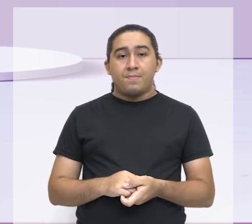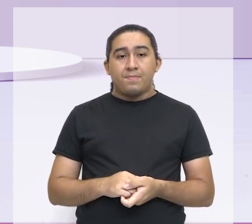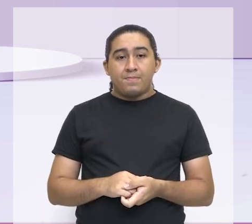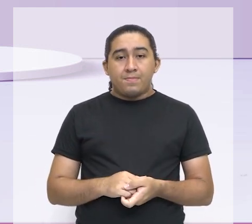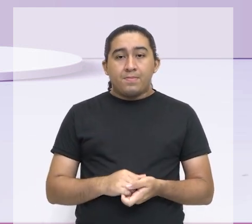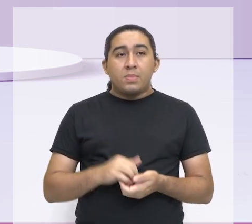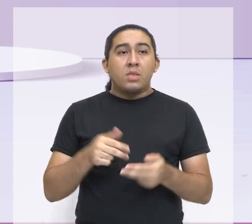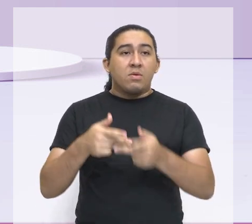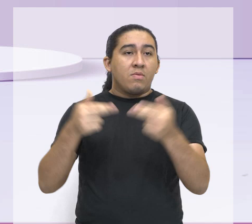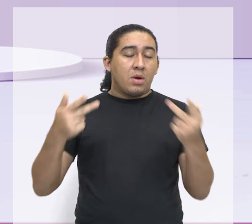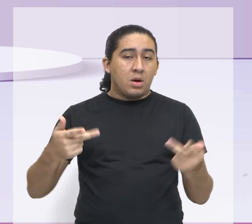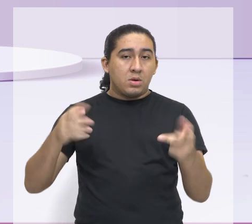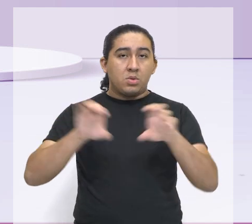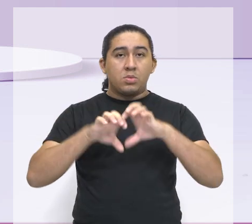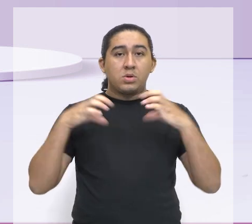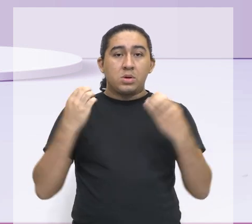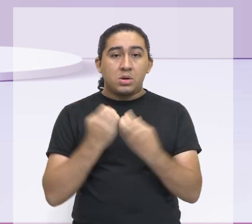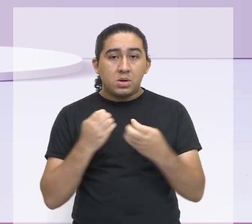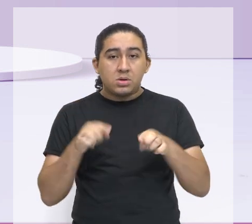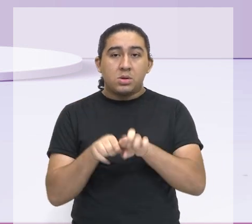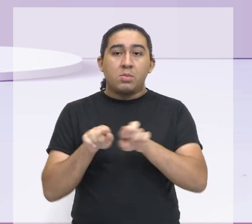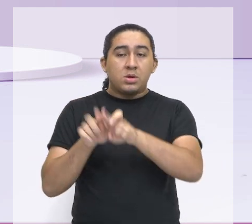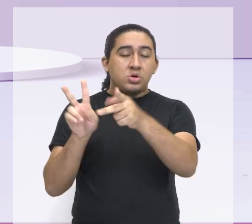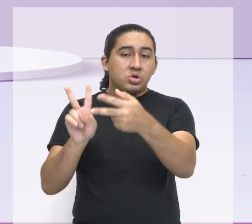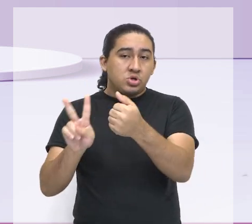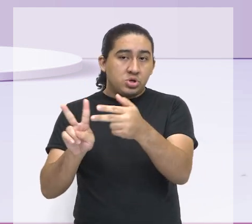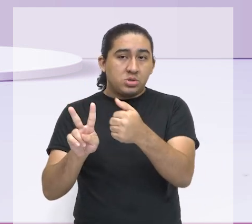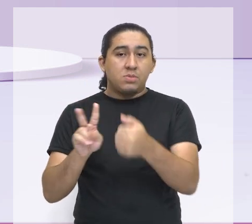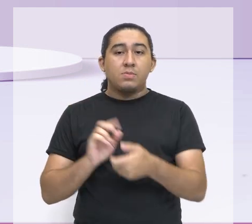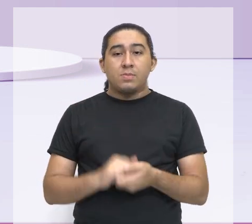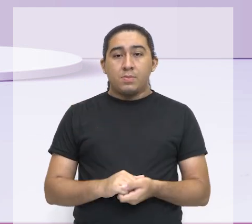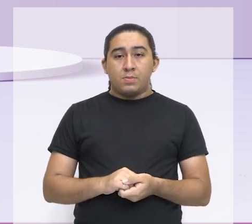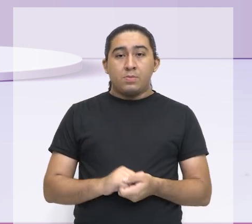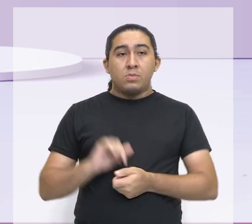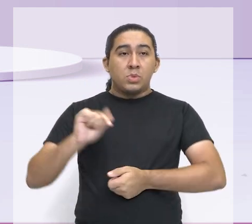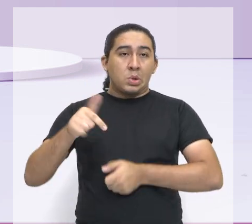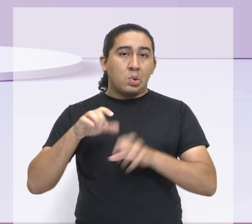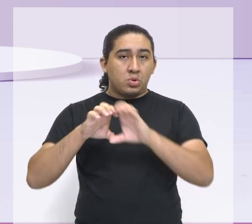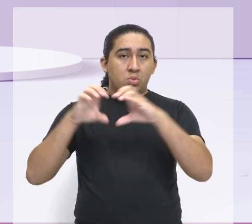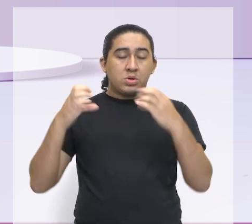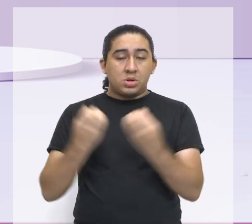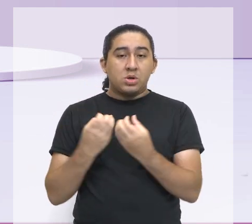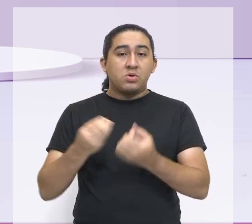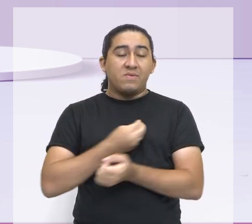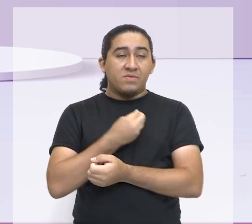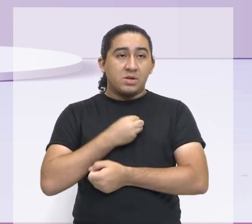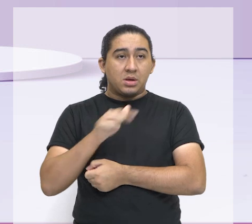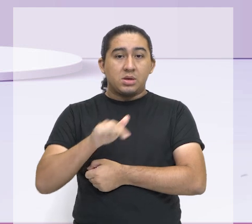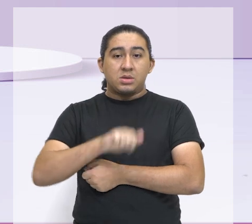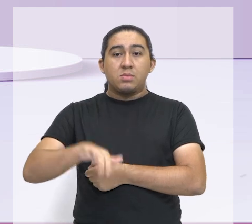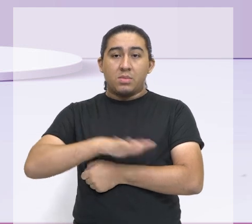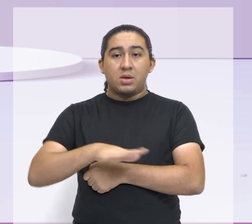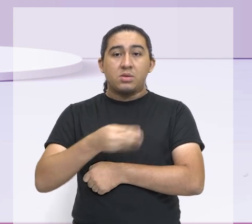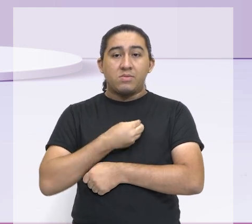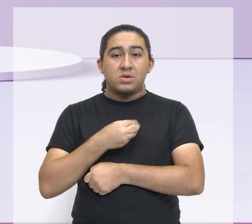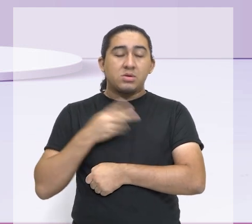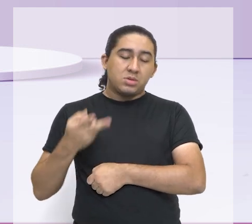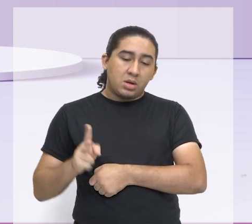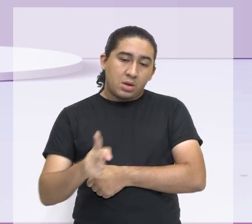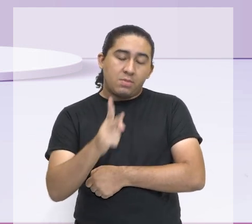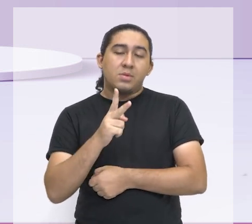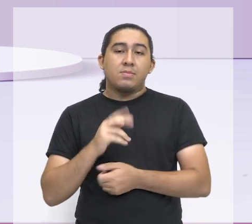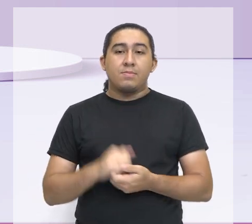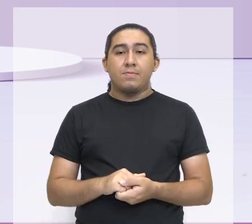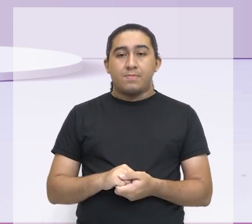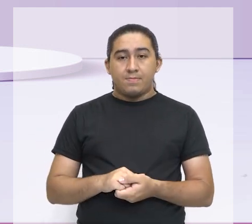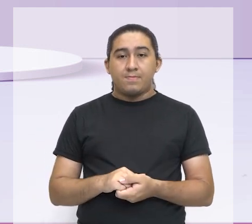Muitas comunidades, as comunidades indígenas e outras comunidades vivem isso, sempre viveram isso na sua